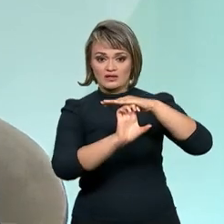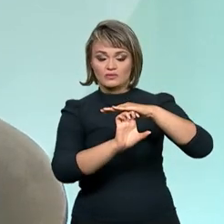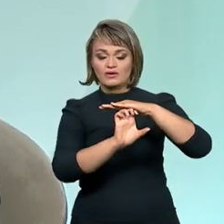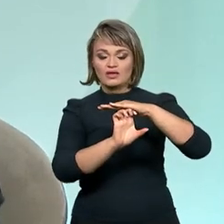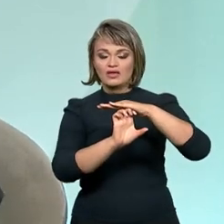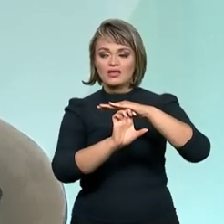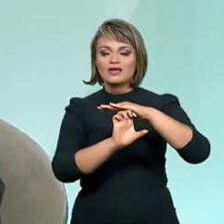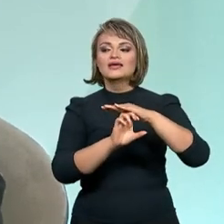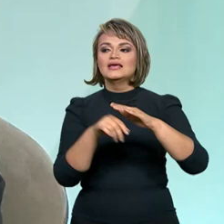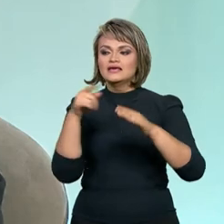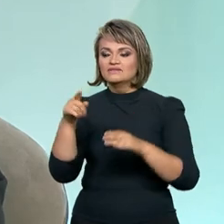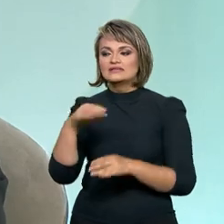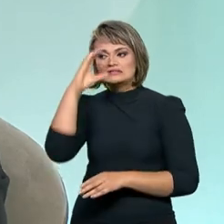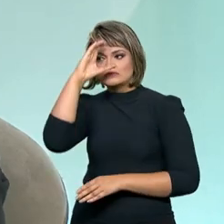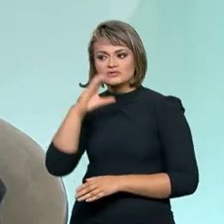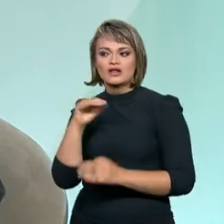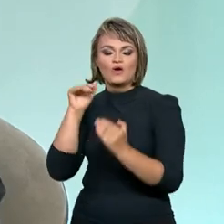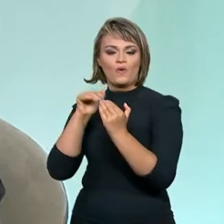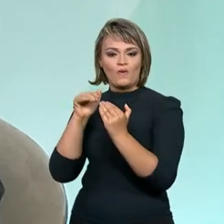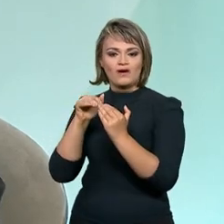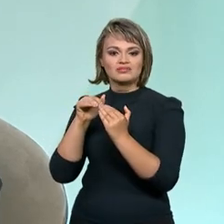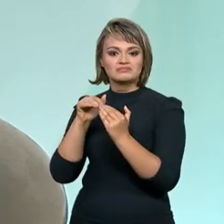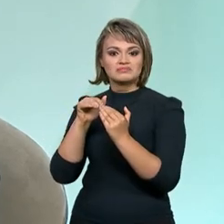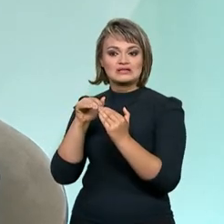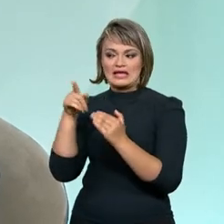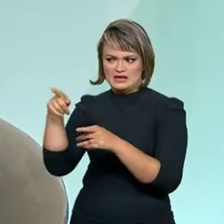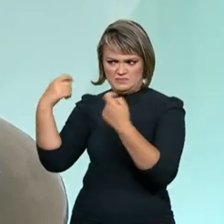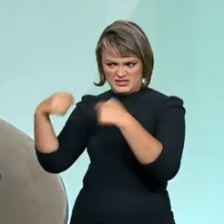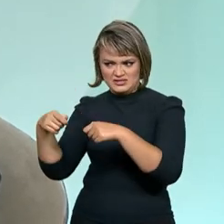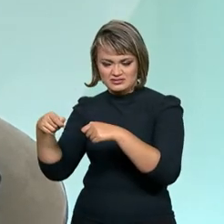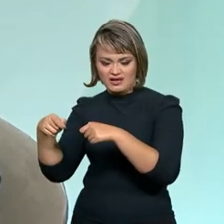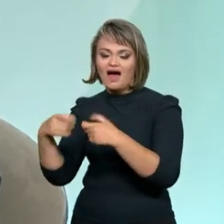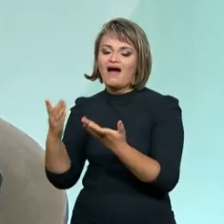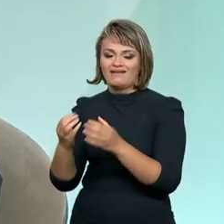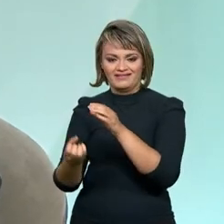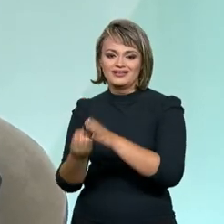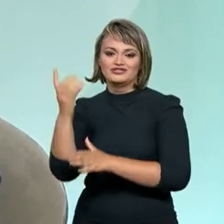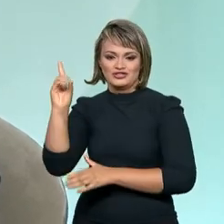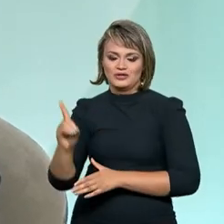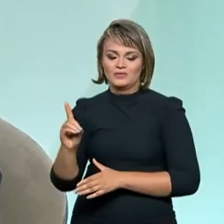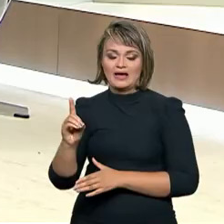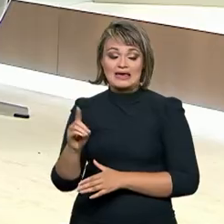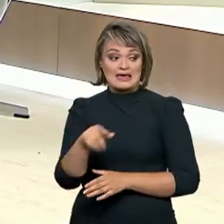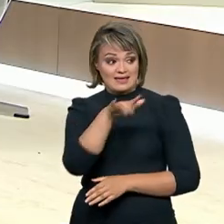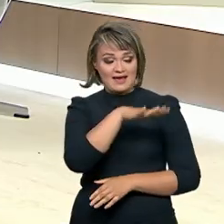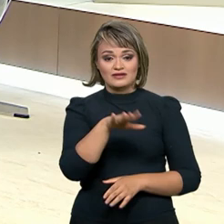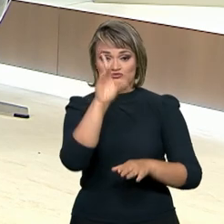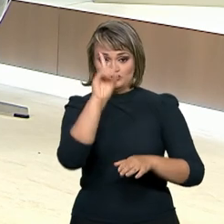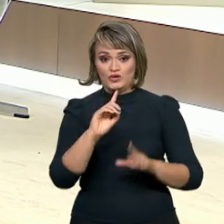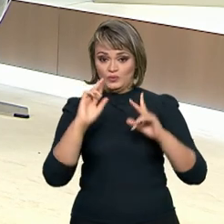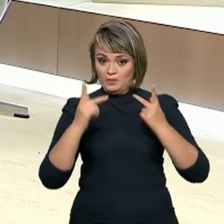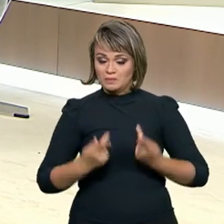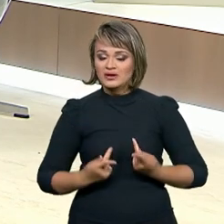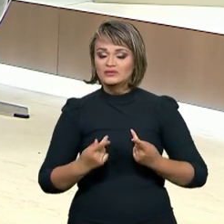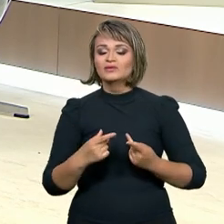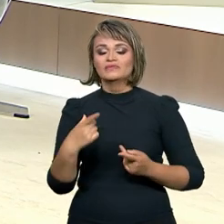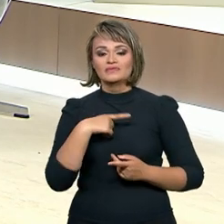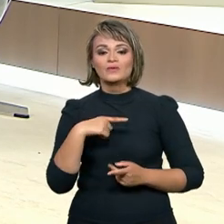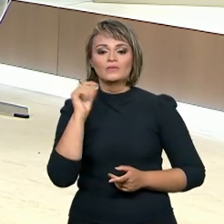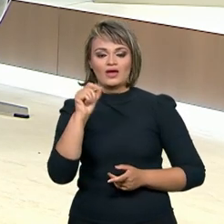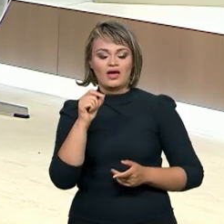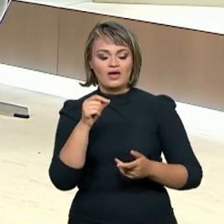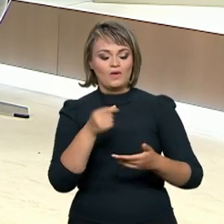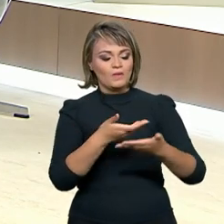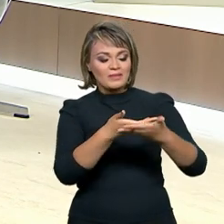reclamáveis pelo cidadão. Hoje, na estrutura dos direitos humanos, não é diferente, porque nós temos uma declaração